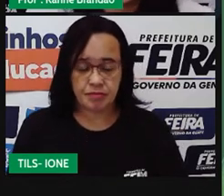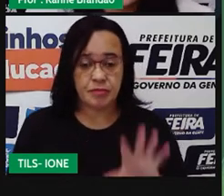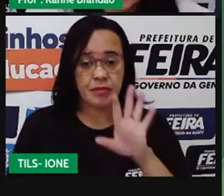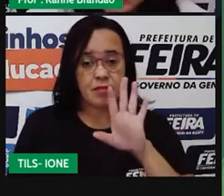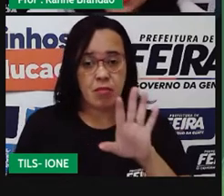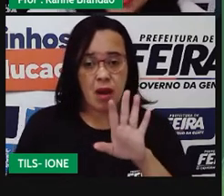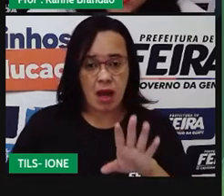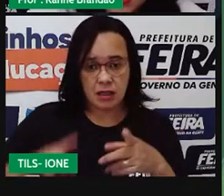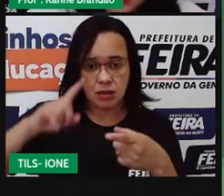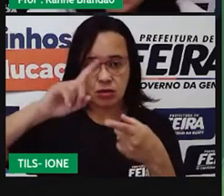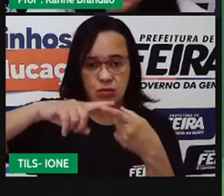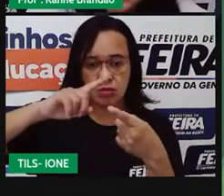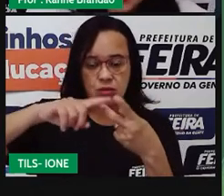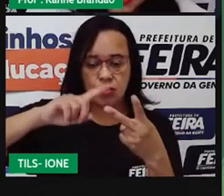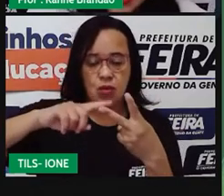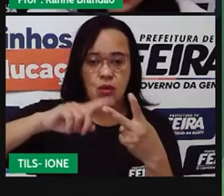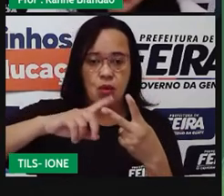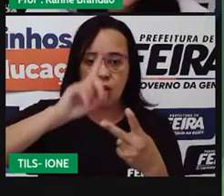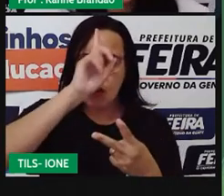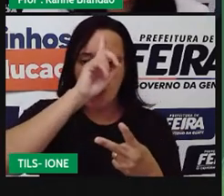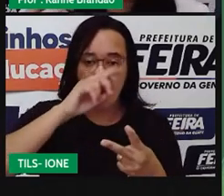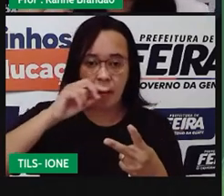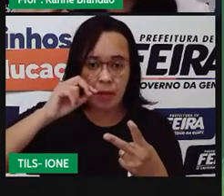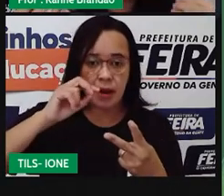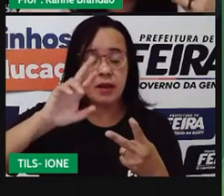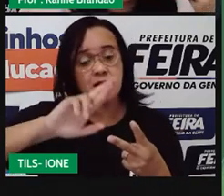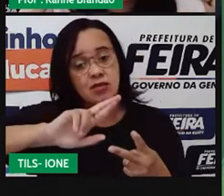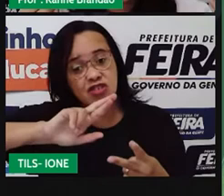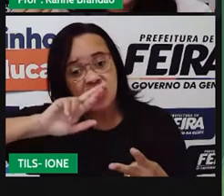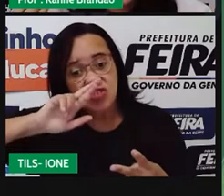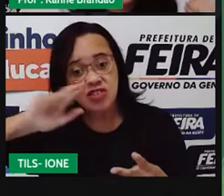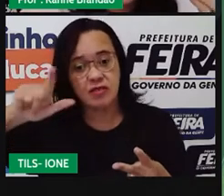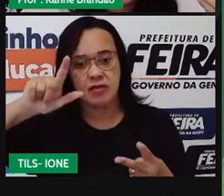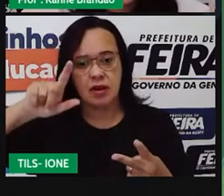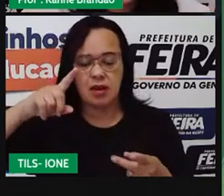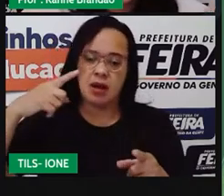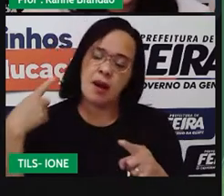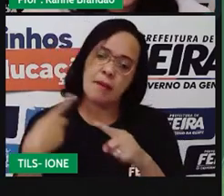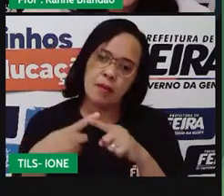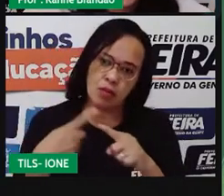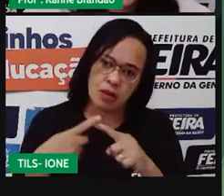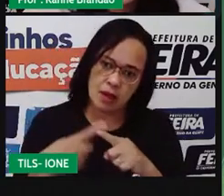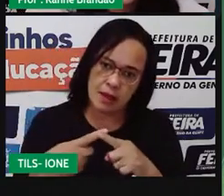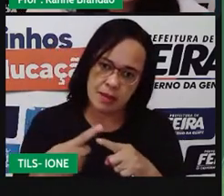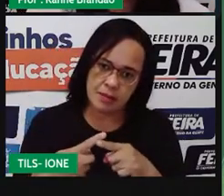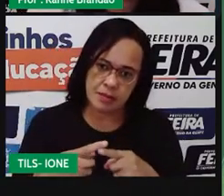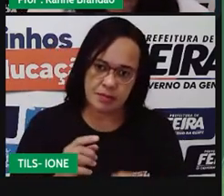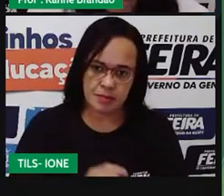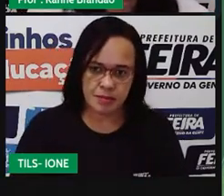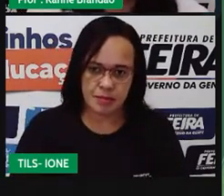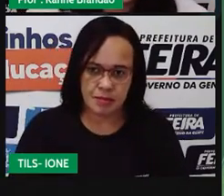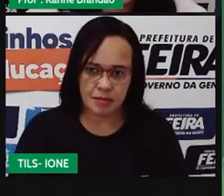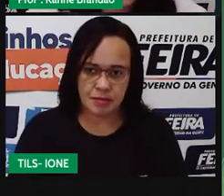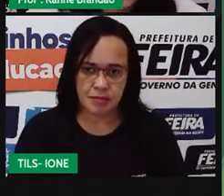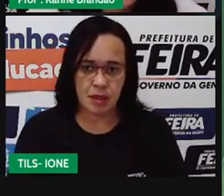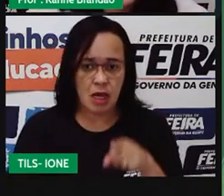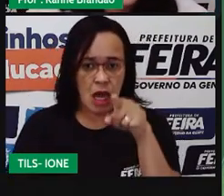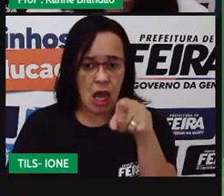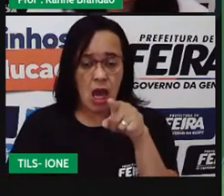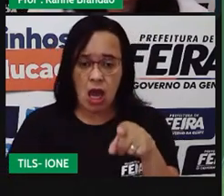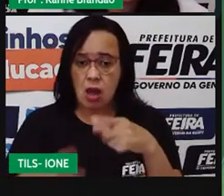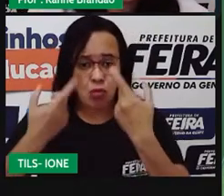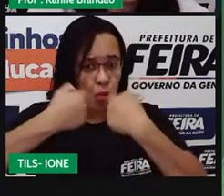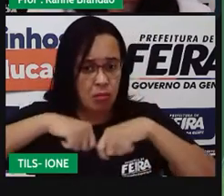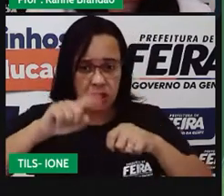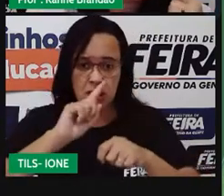outra relação para ser feita. Certo? Então, a gente fica atento a essas duas diferenças. E o inquilinismo próprio?